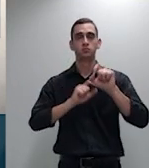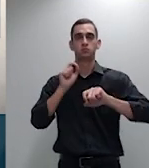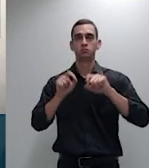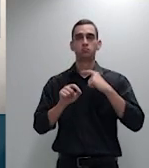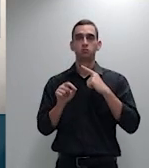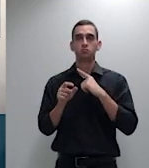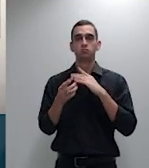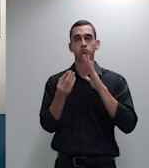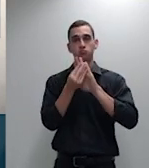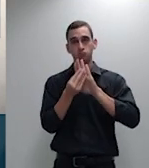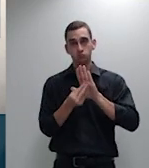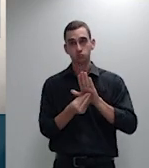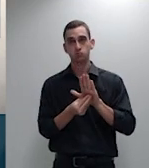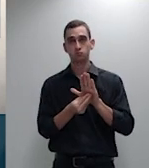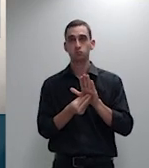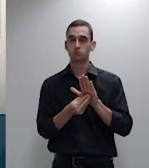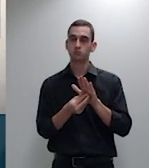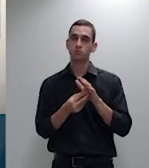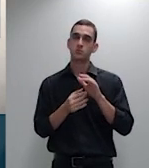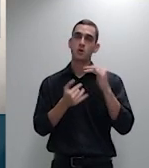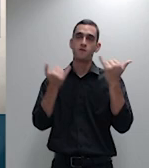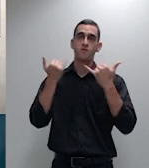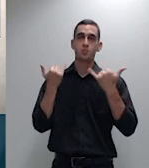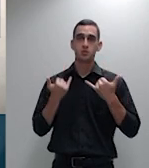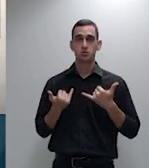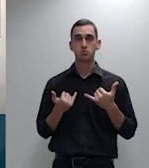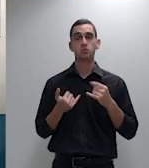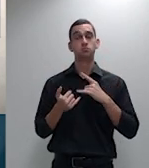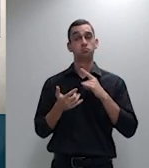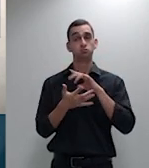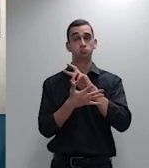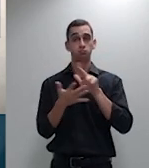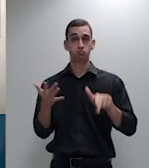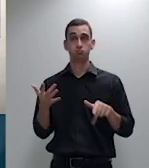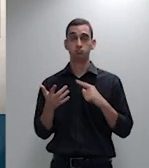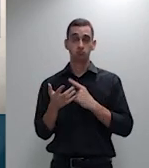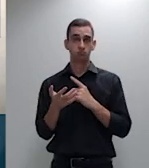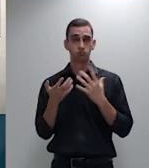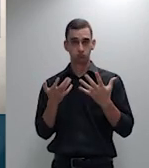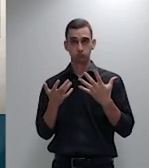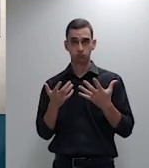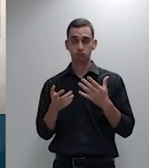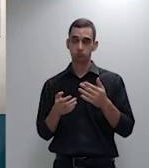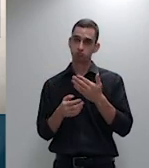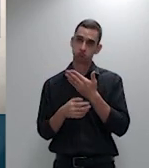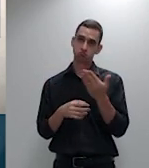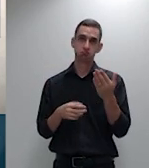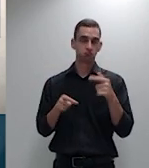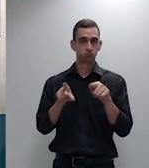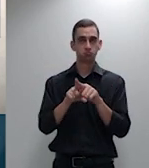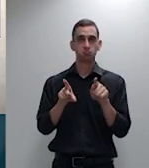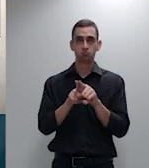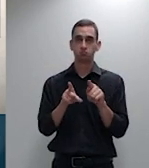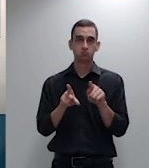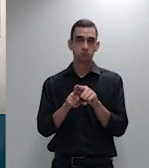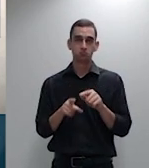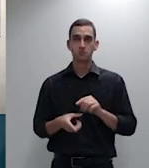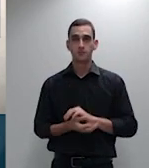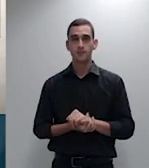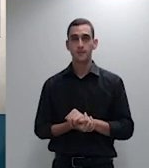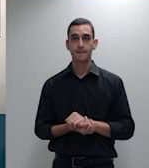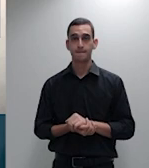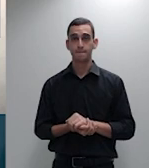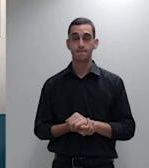dos requerentes dos demandantes essa questão toda a gente coloca